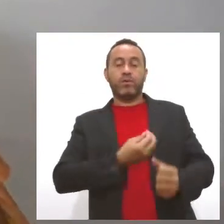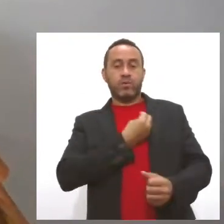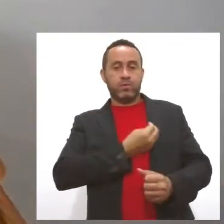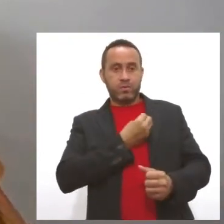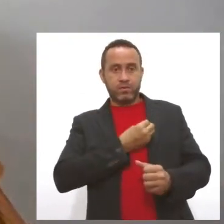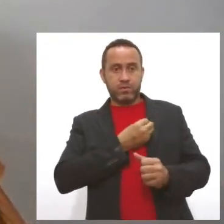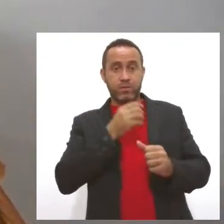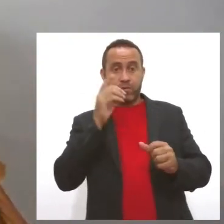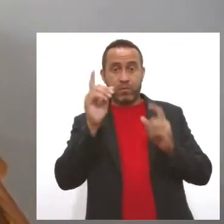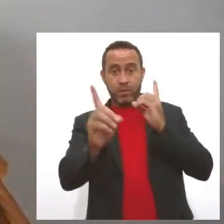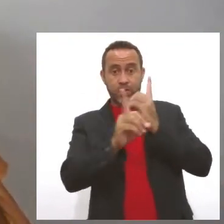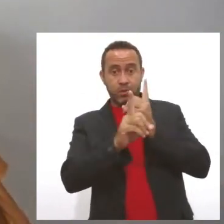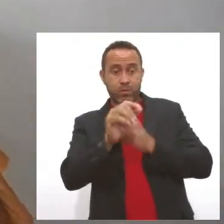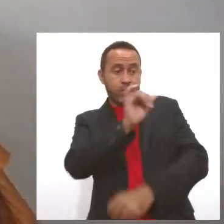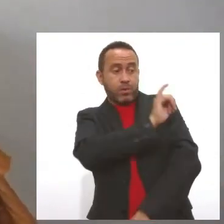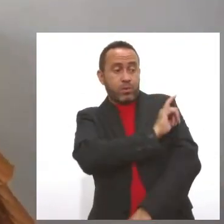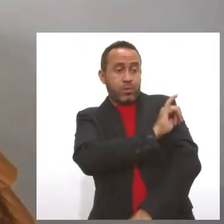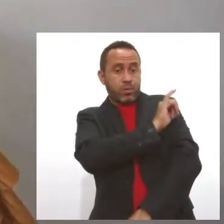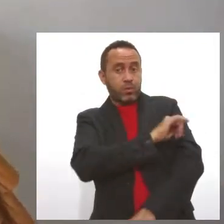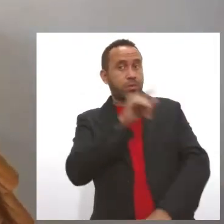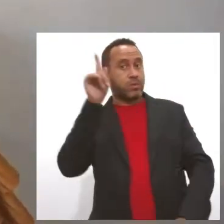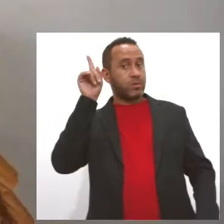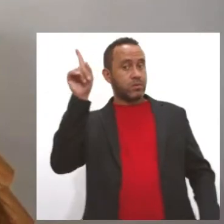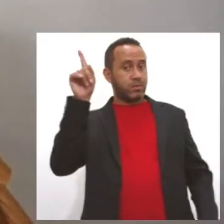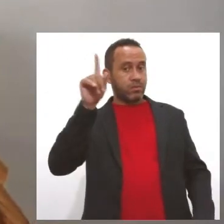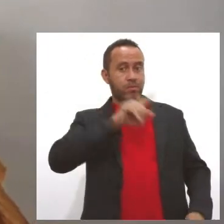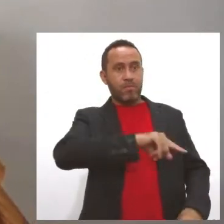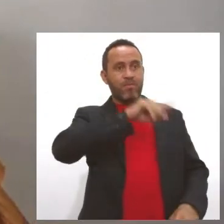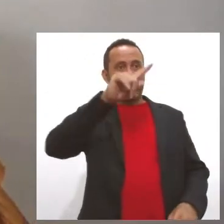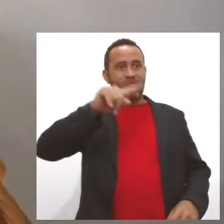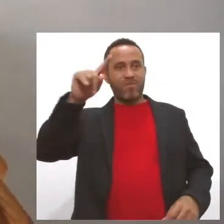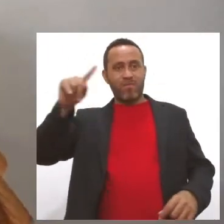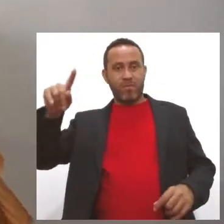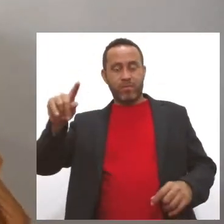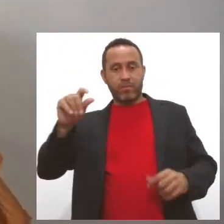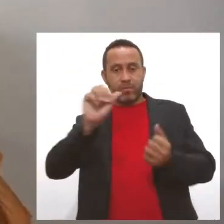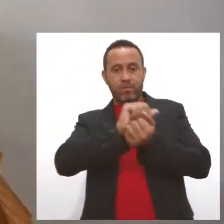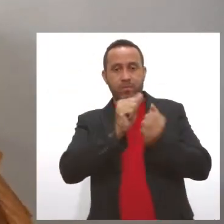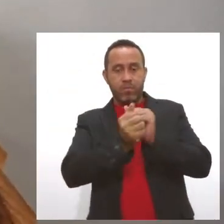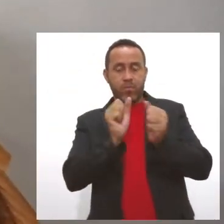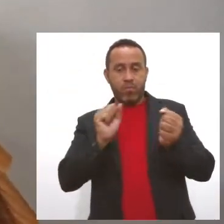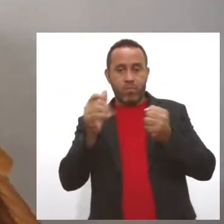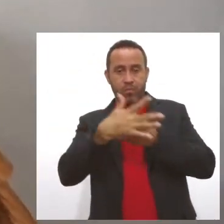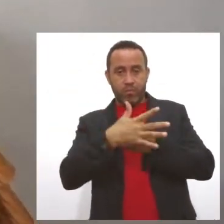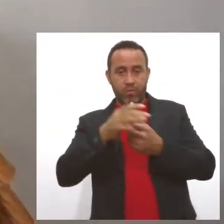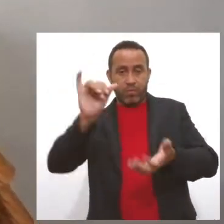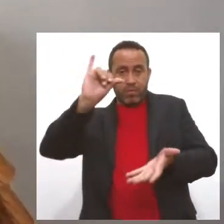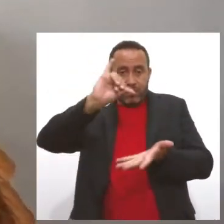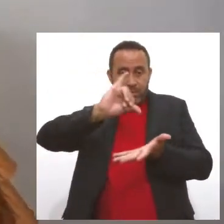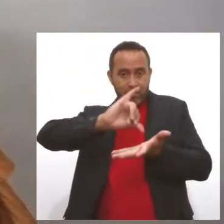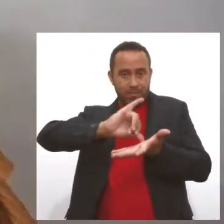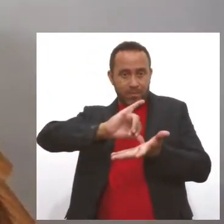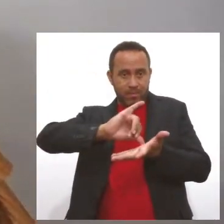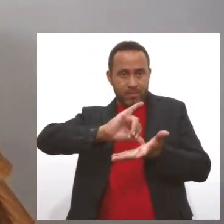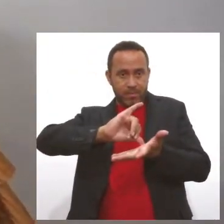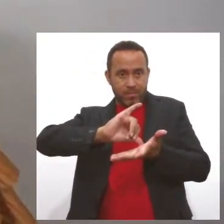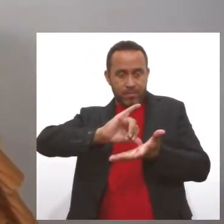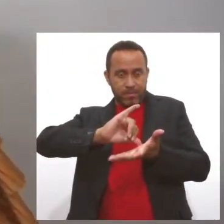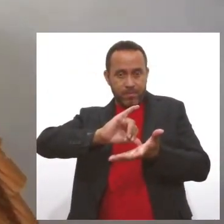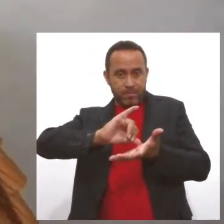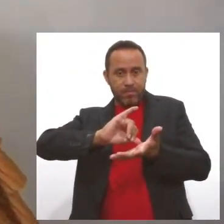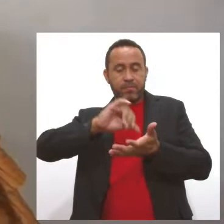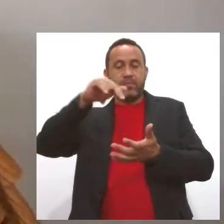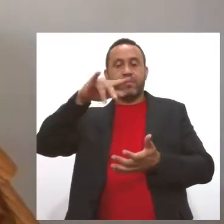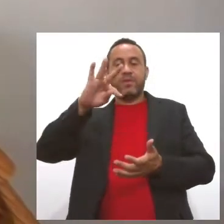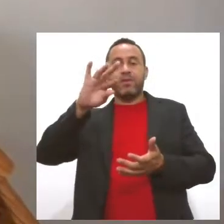de Janeiro, no estado do Rio de Janeiro. As variações foram encontradas com maior concentração na capital, em Cabo Frio, Niterói